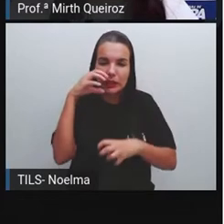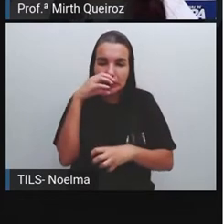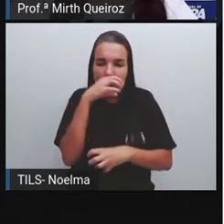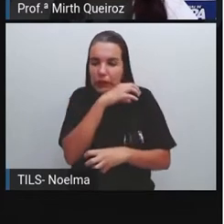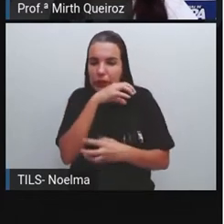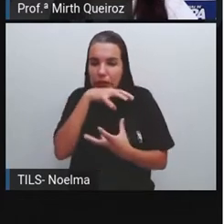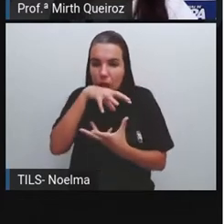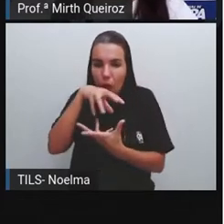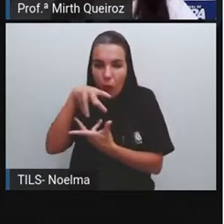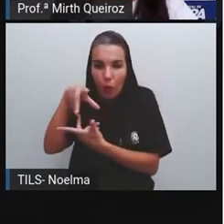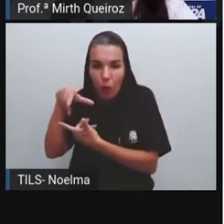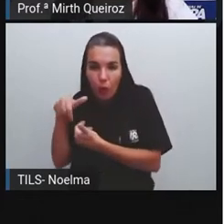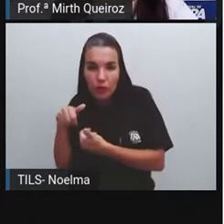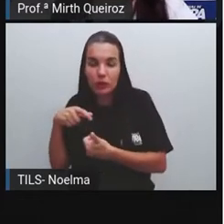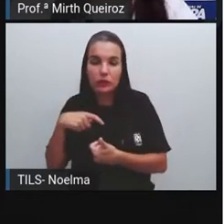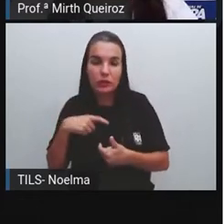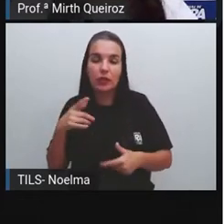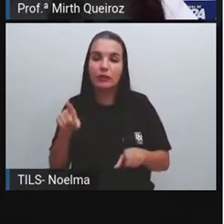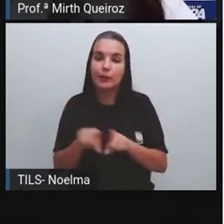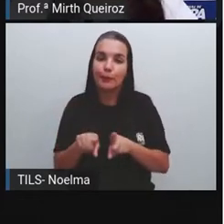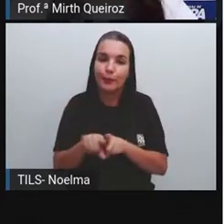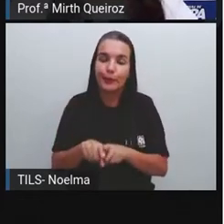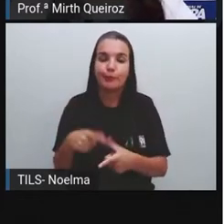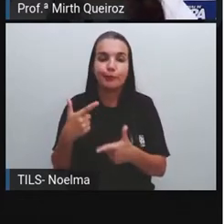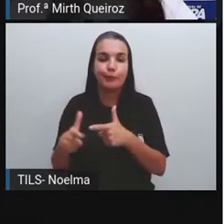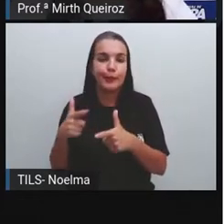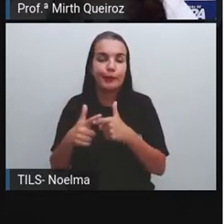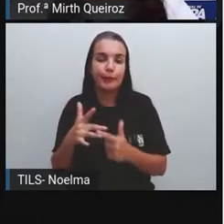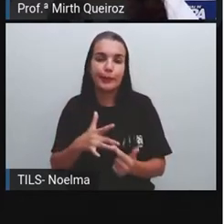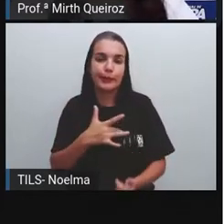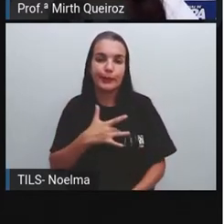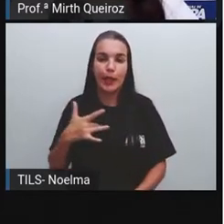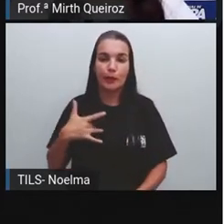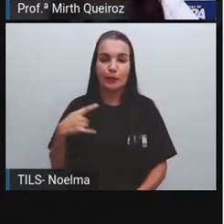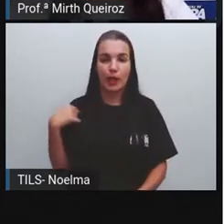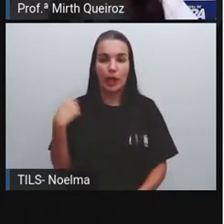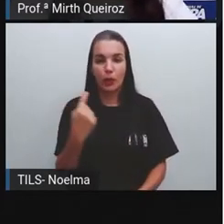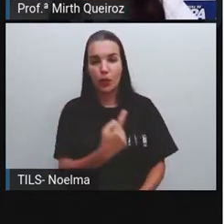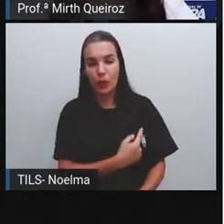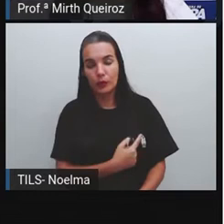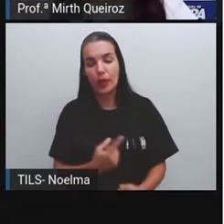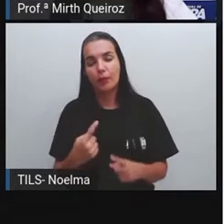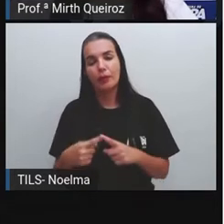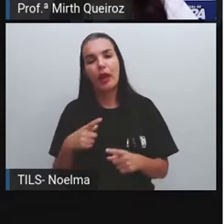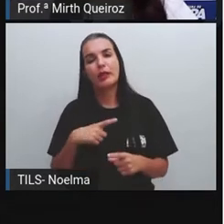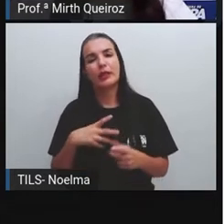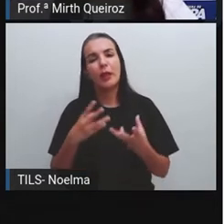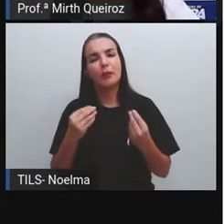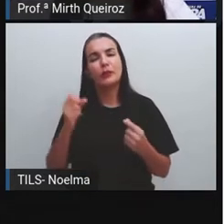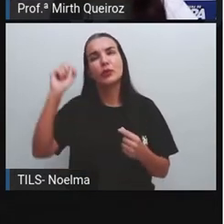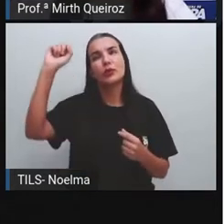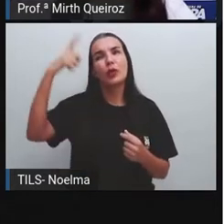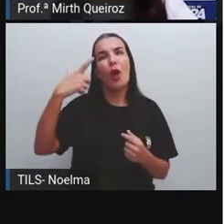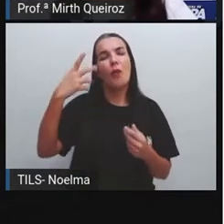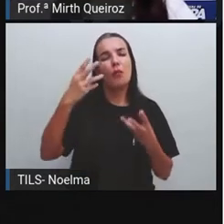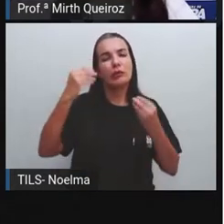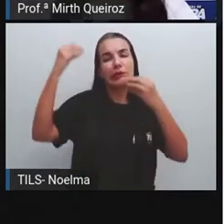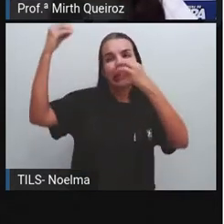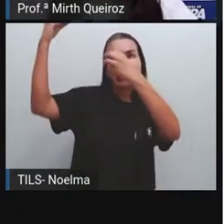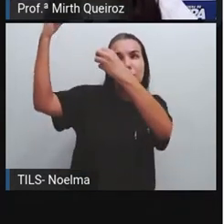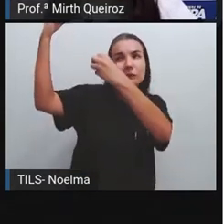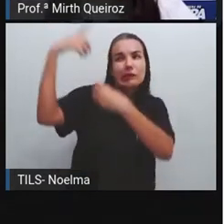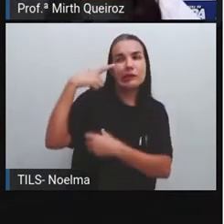prejudicando a nossa saúde. Uma vez que nós vamos ter maior quantidade de radiação solar aqui, né?